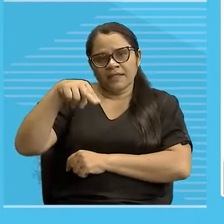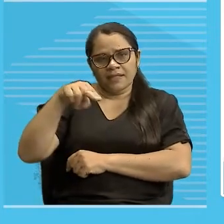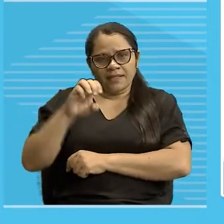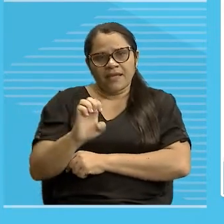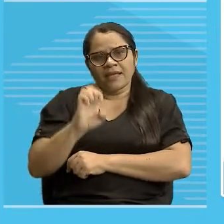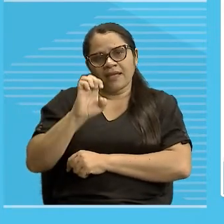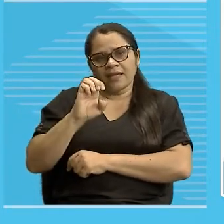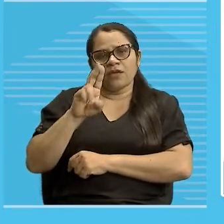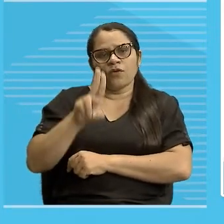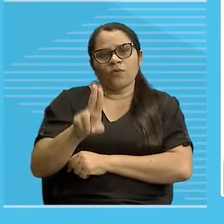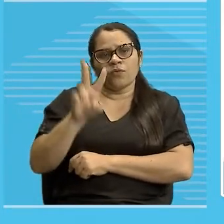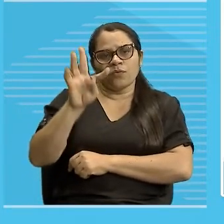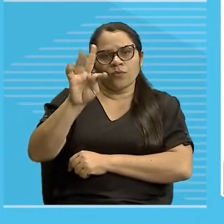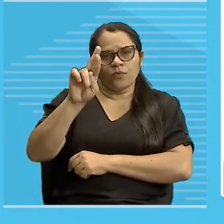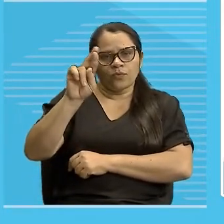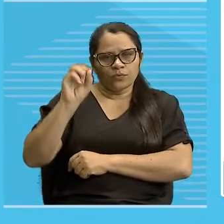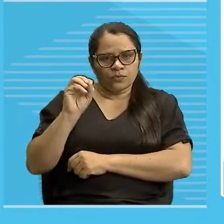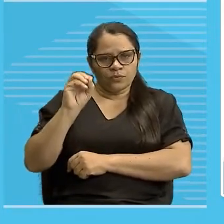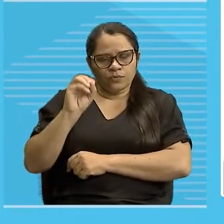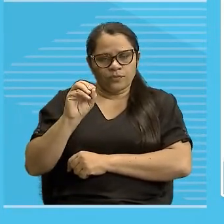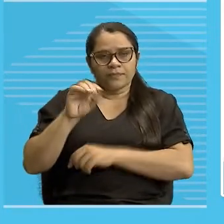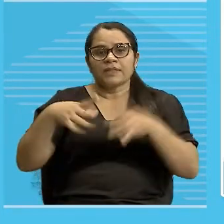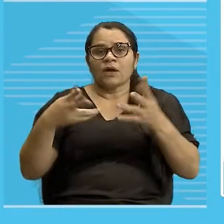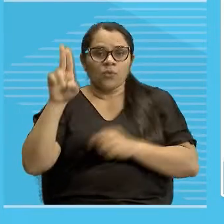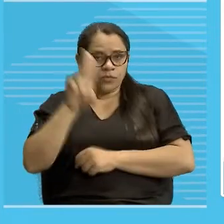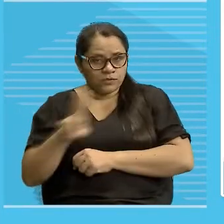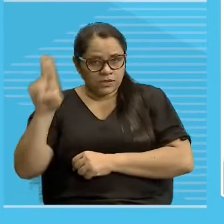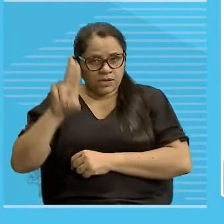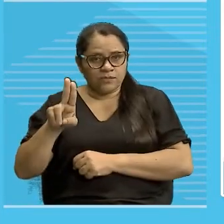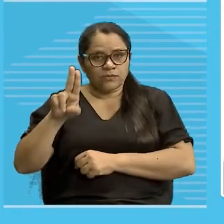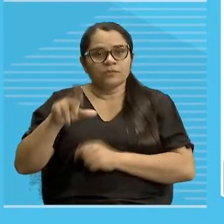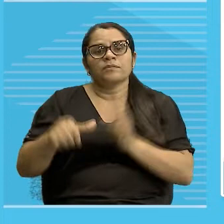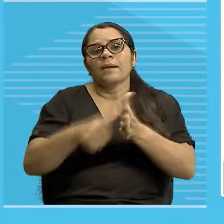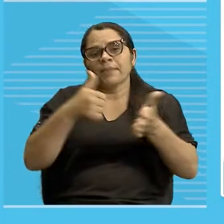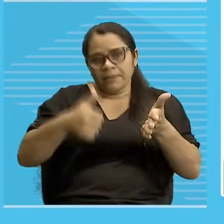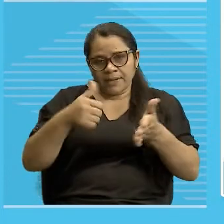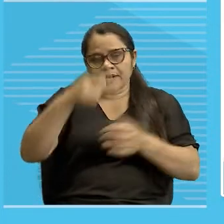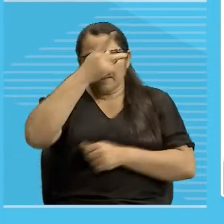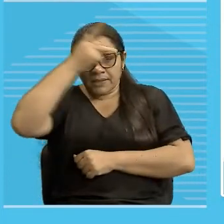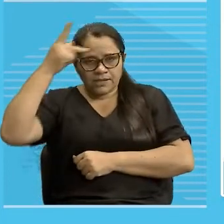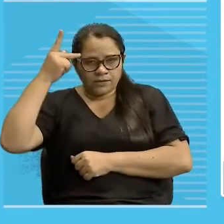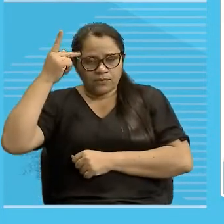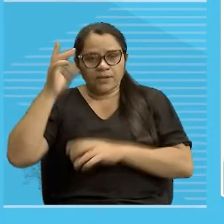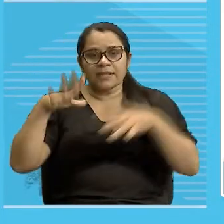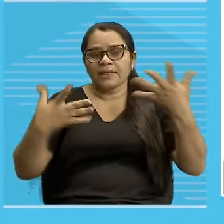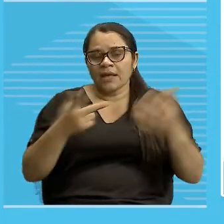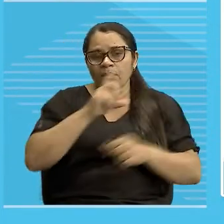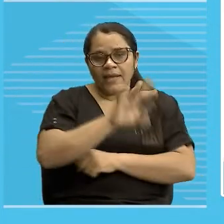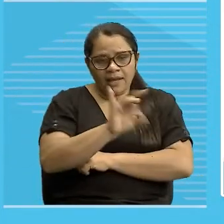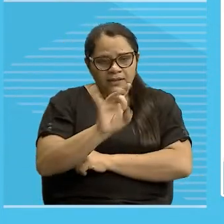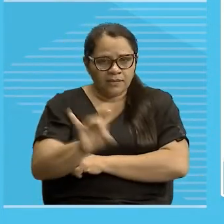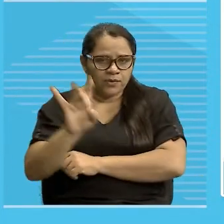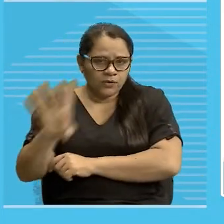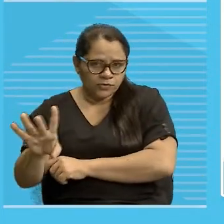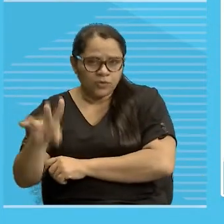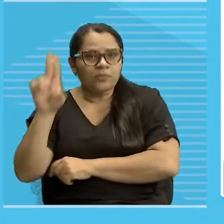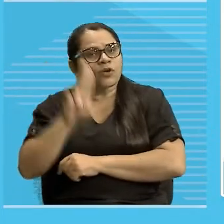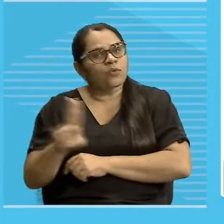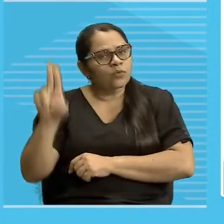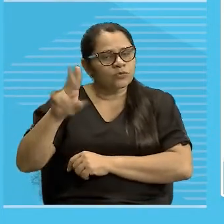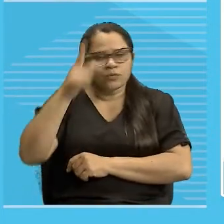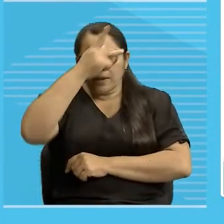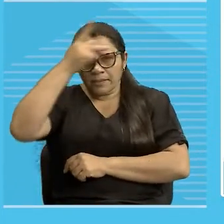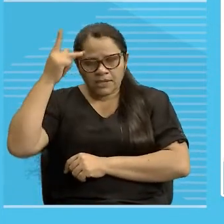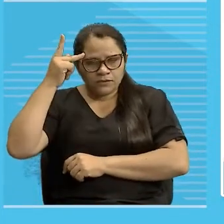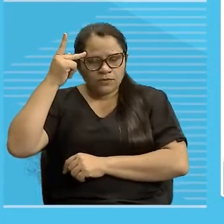Usamos este neutro para a primeira pessoa, cada pronome deste tem uma pessoa, tá? O